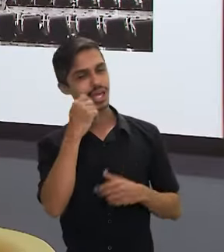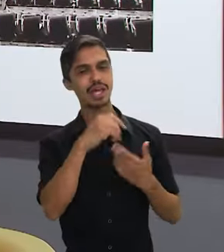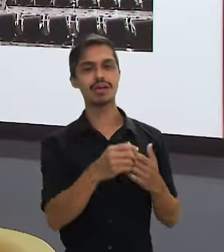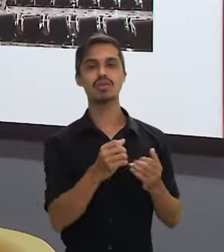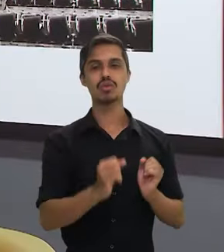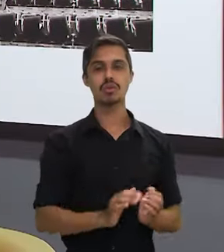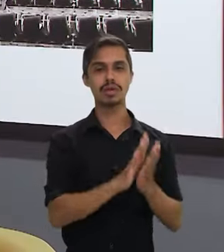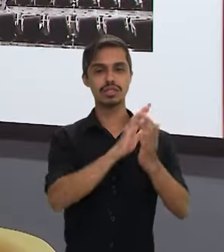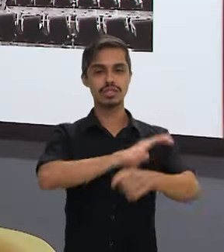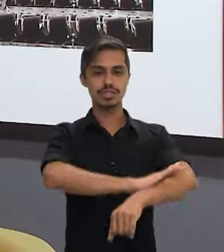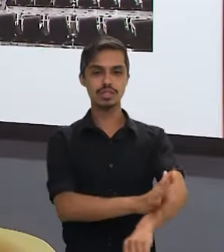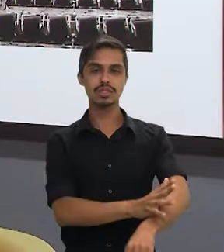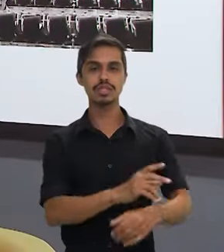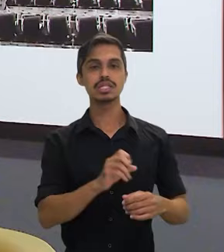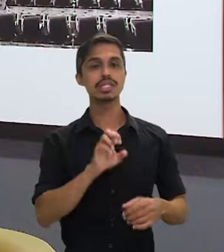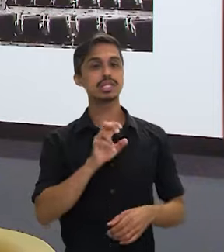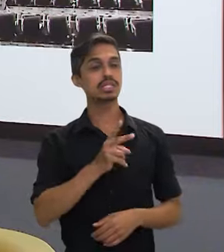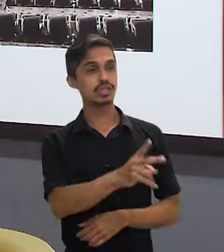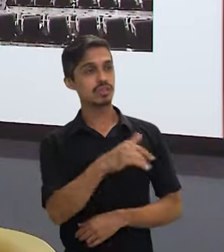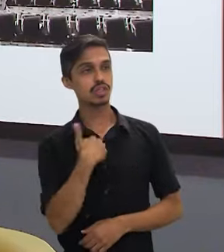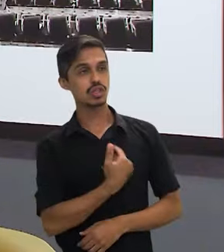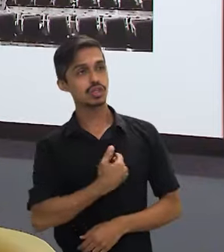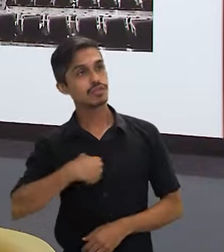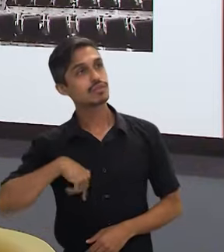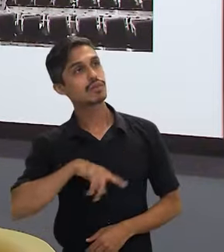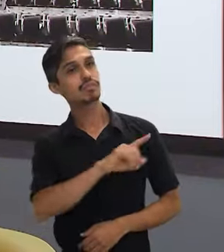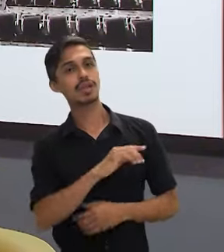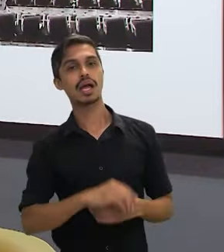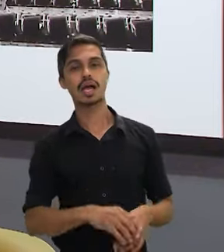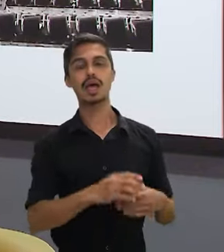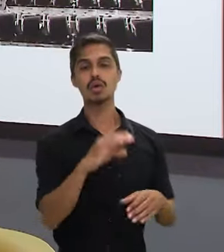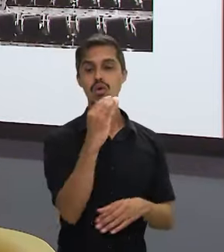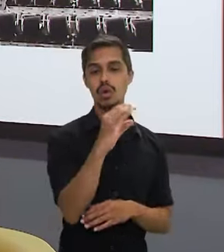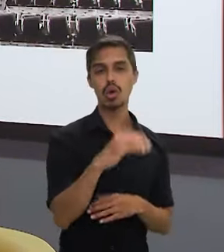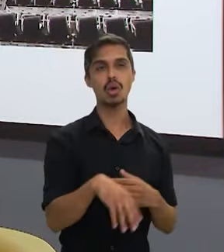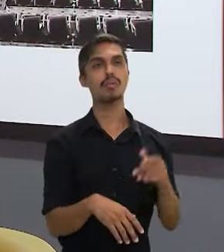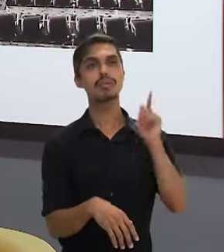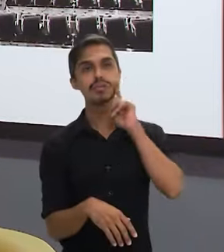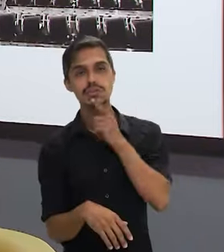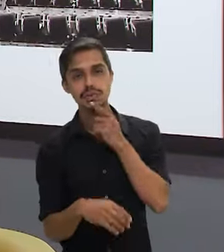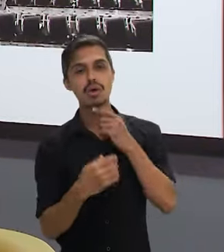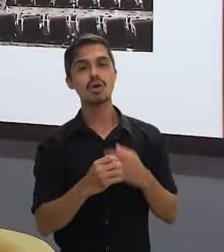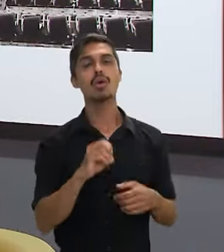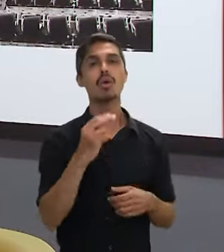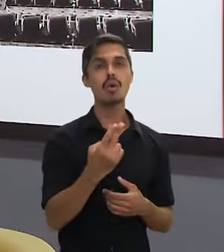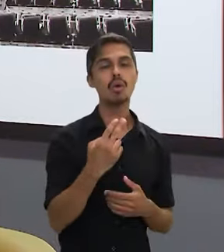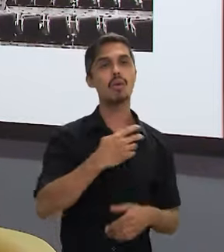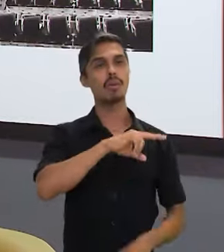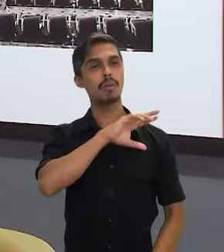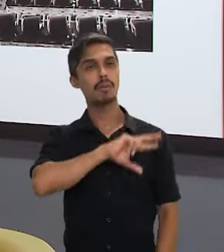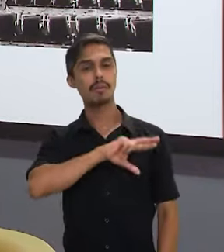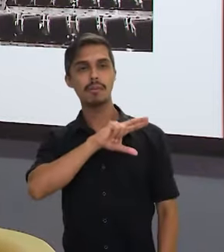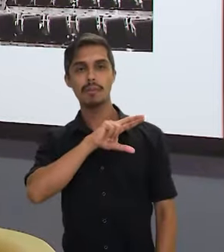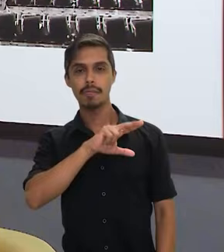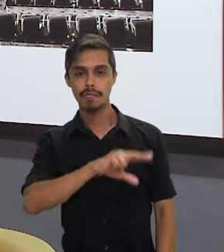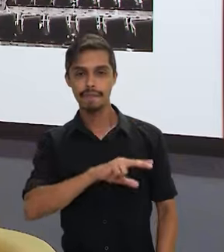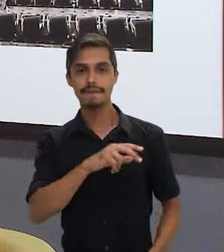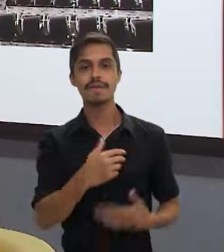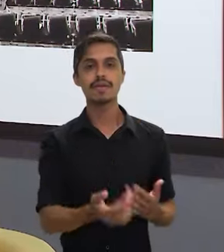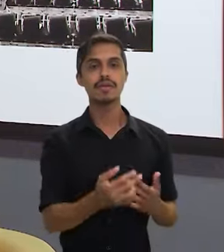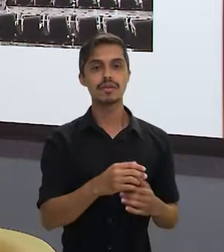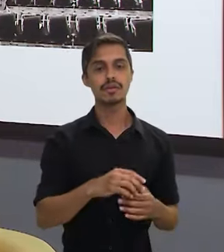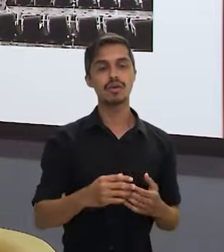combate ao racismo, para você ter uma ideia, toda vez que a gente vai para os Estados Unidos, ou Colômbia, ou em Portugal, como fomos ano passado, ou na África,